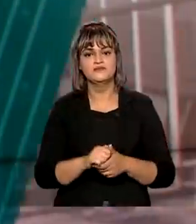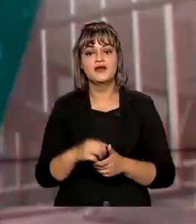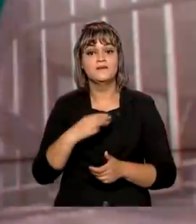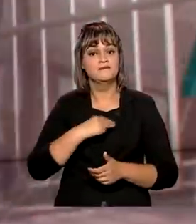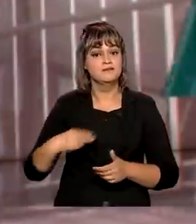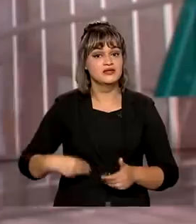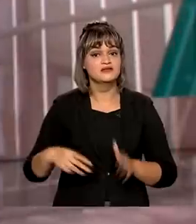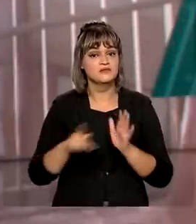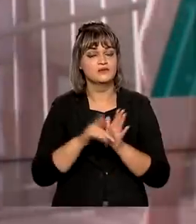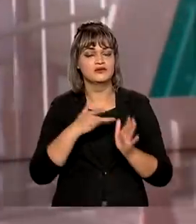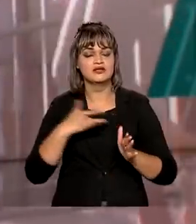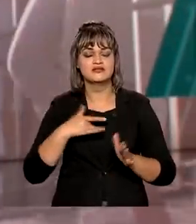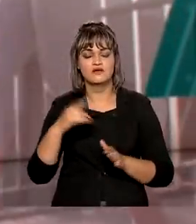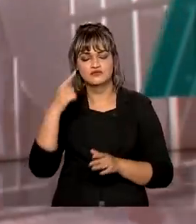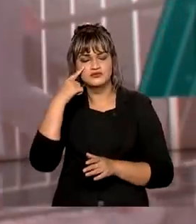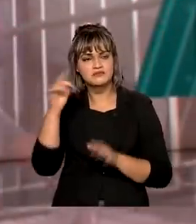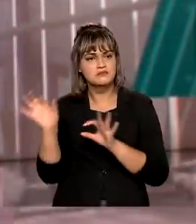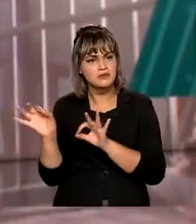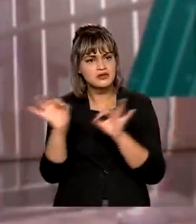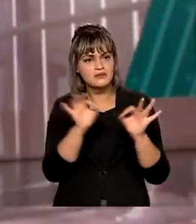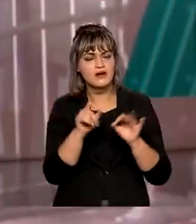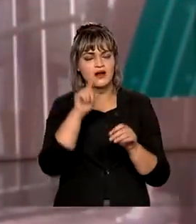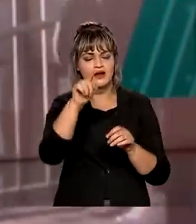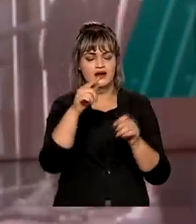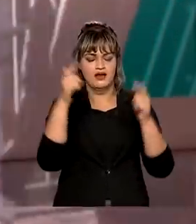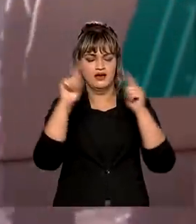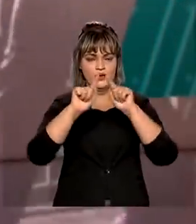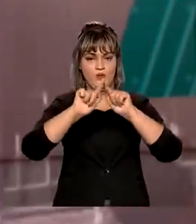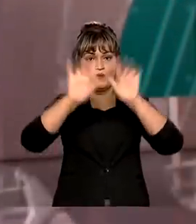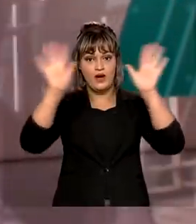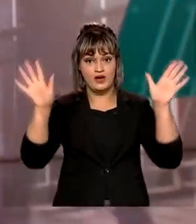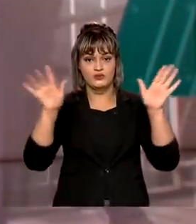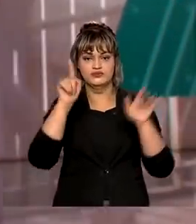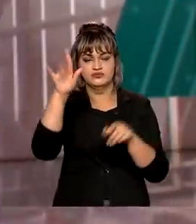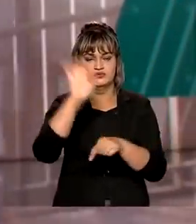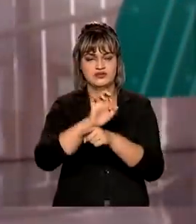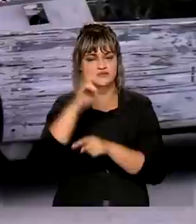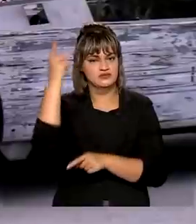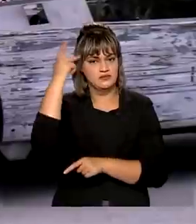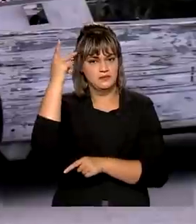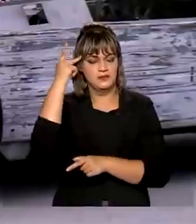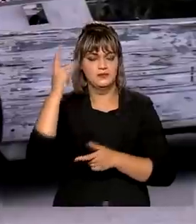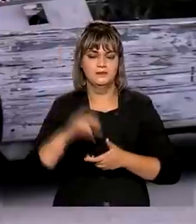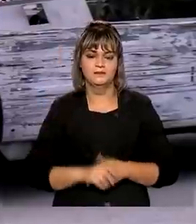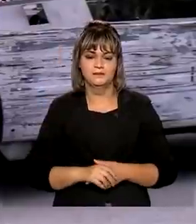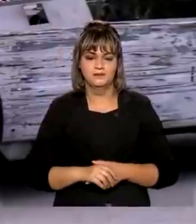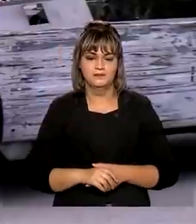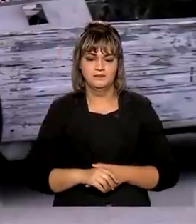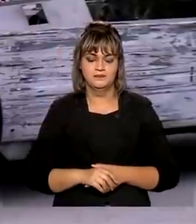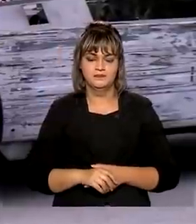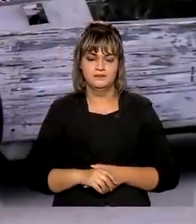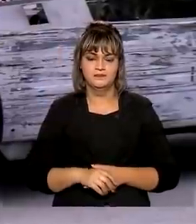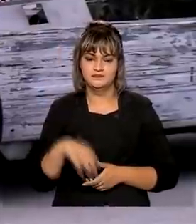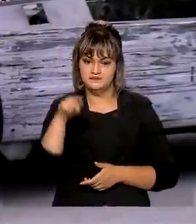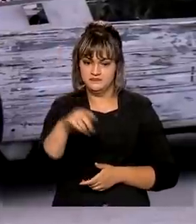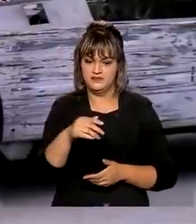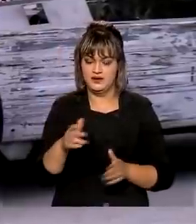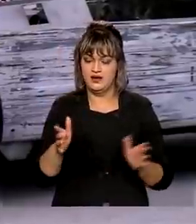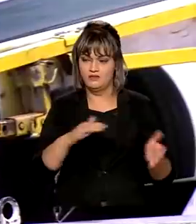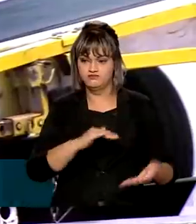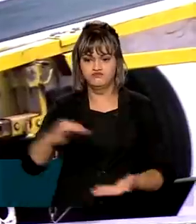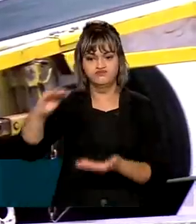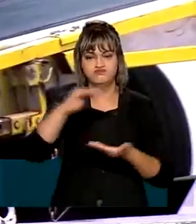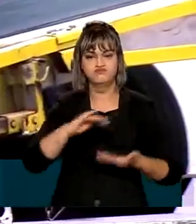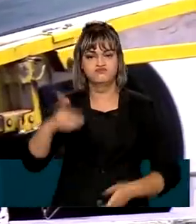acompanhou o embarque das doses no Aeroporto Internacional de Guarulhos, em São Paulo. Mais um lote de